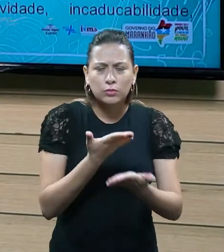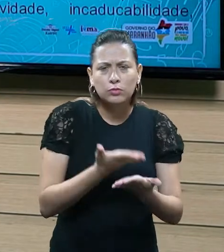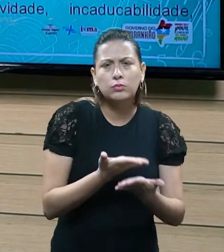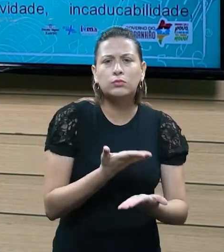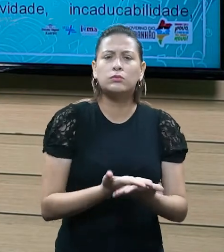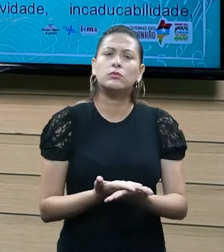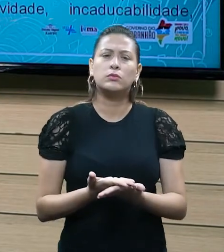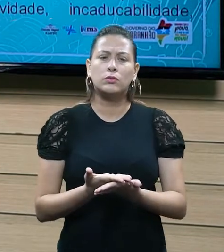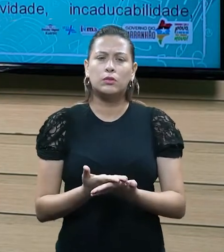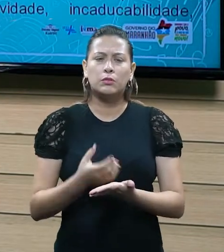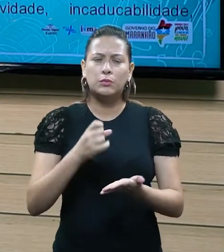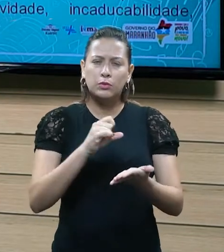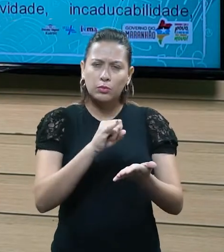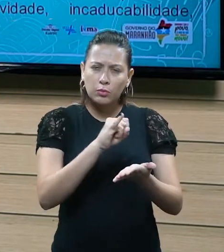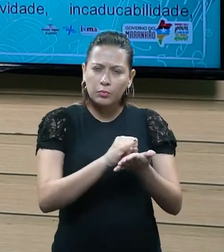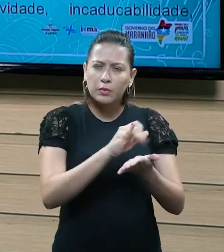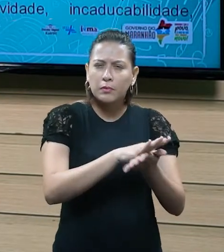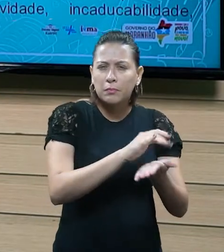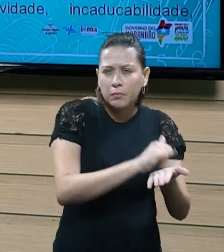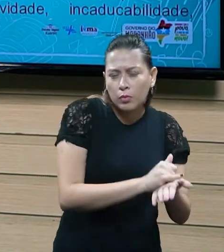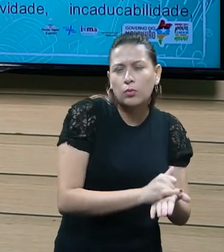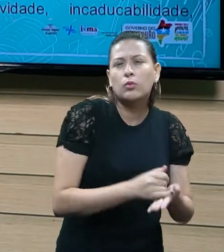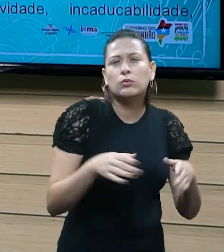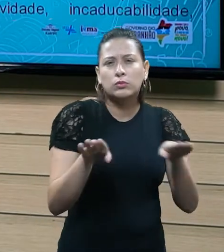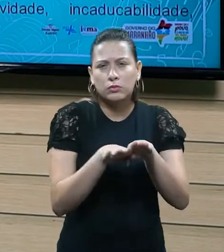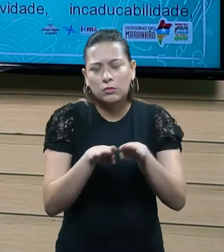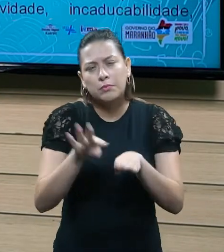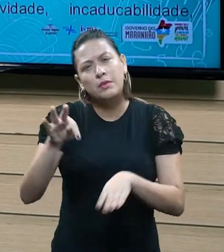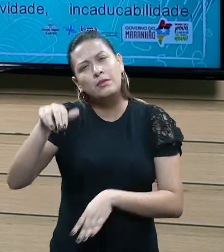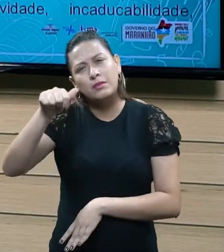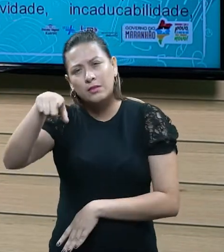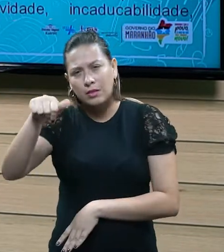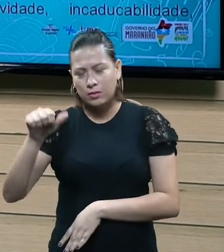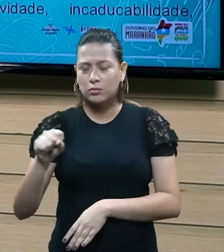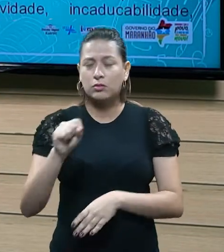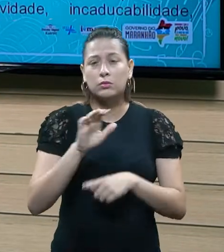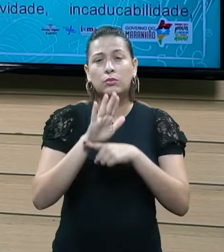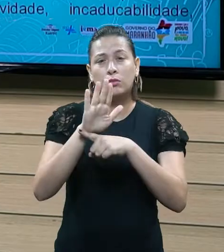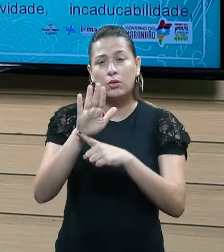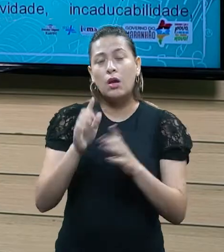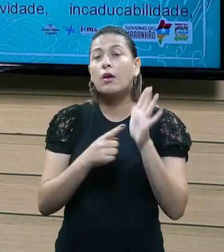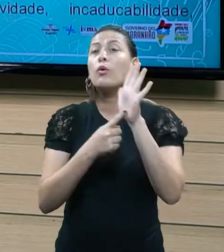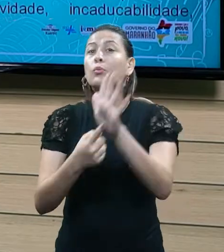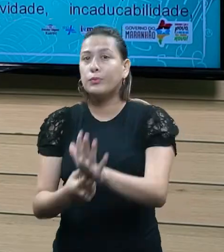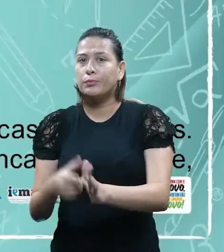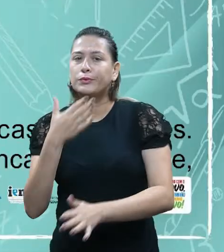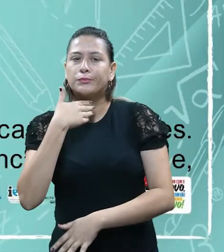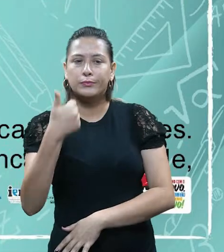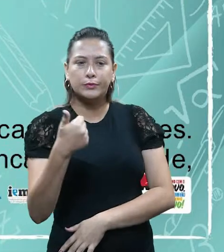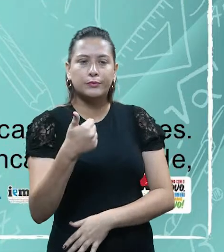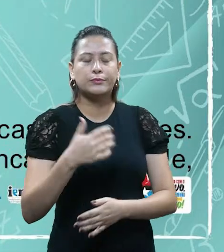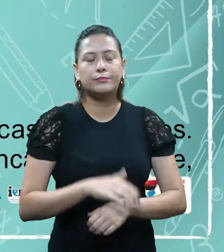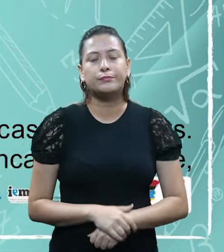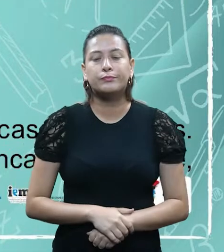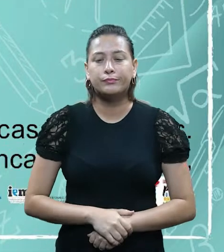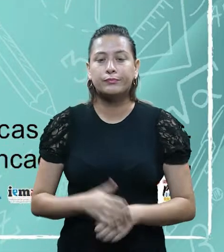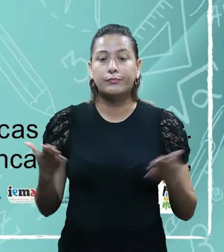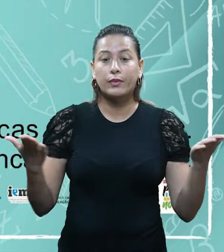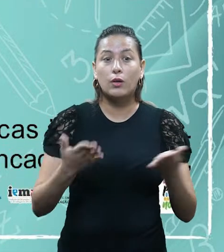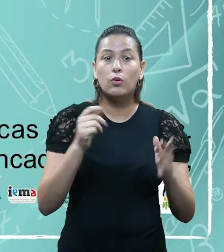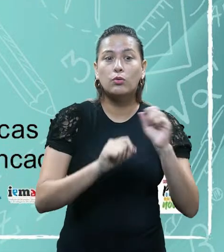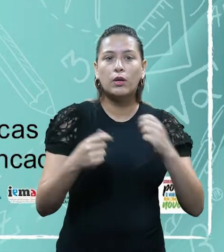imposto, né, a gente falou da taxa, das contribuições de melhoria, e a gente quer saber, de fato, né, chegar à